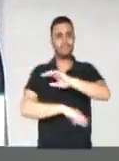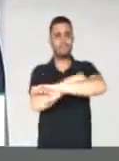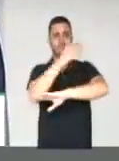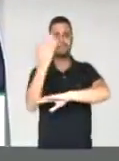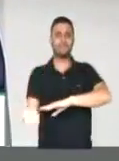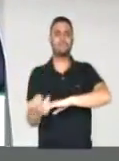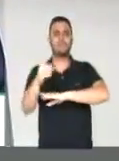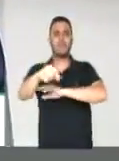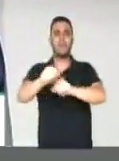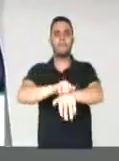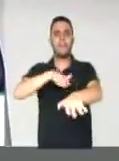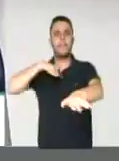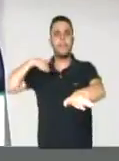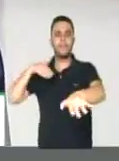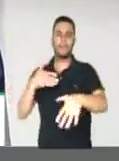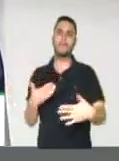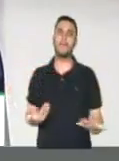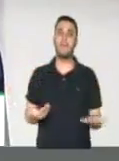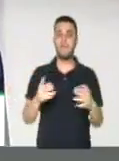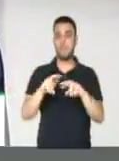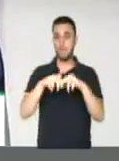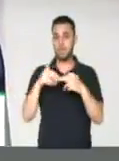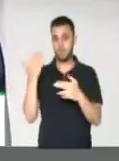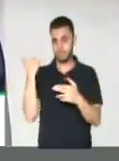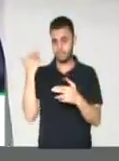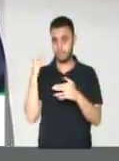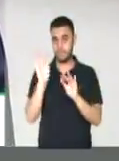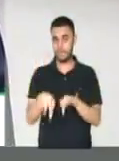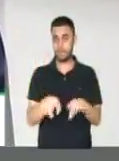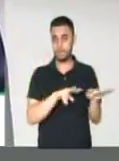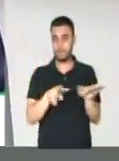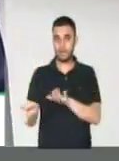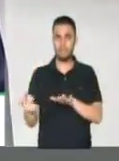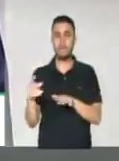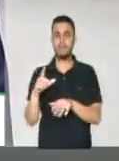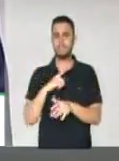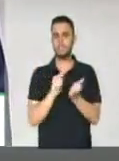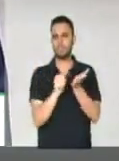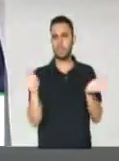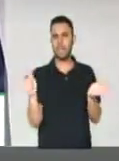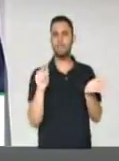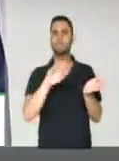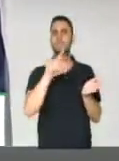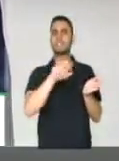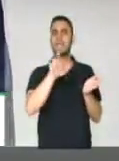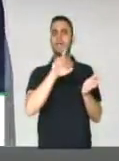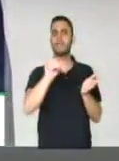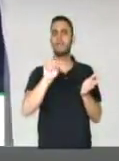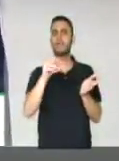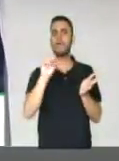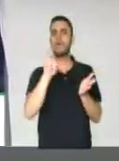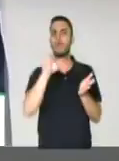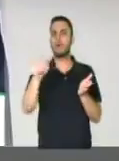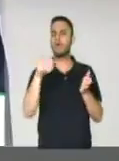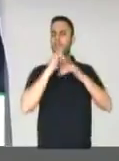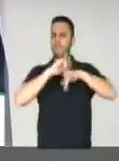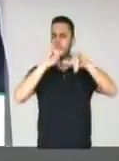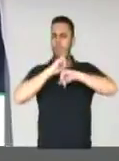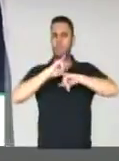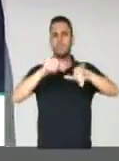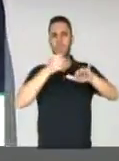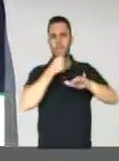E, diante desse quadro, nesse último final de semana, o jornal Zero Hora fez uma reportagem muito ampla sobre todo o trecho da